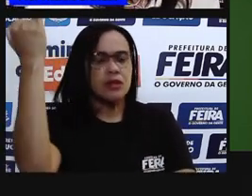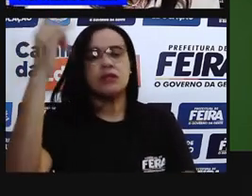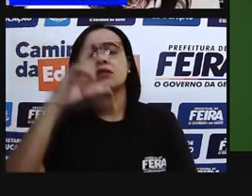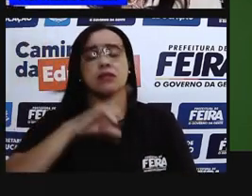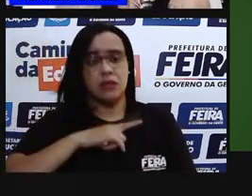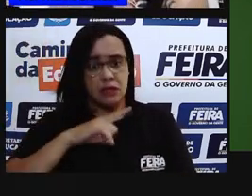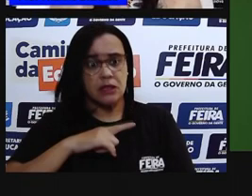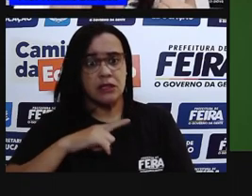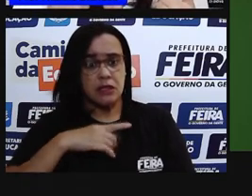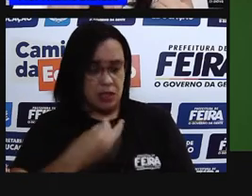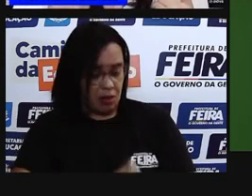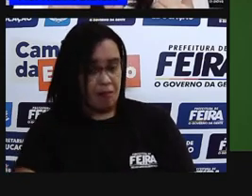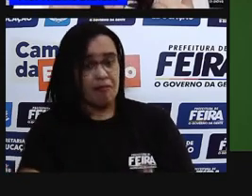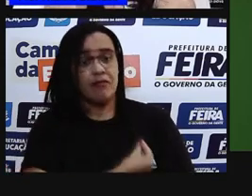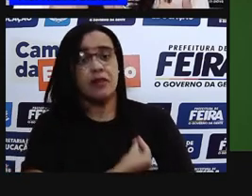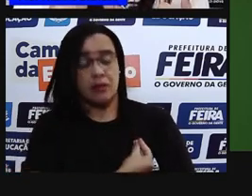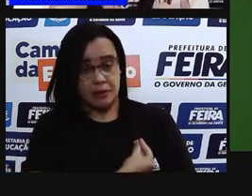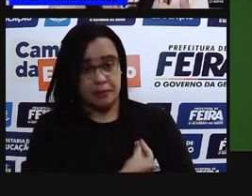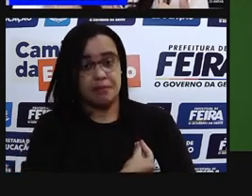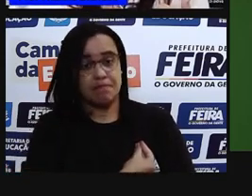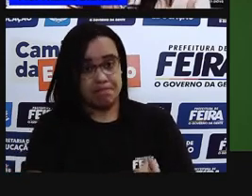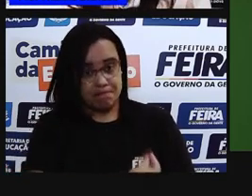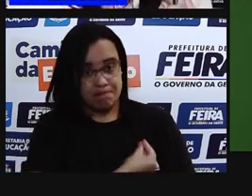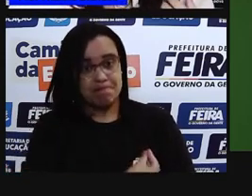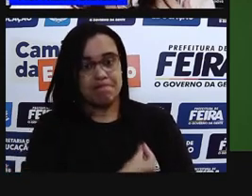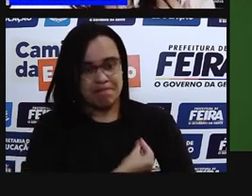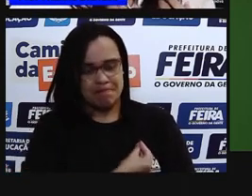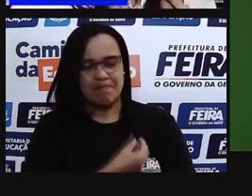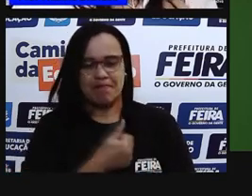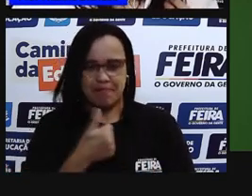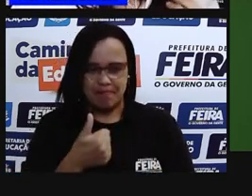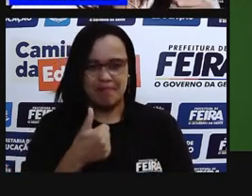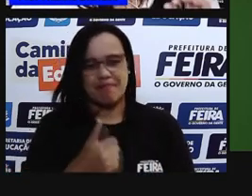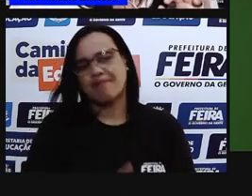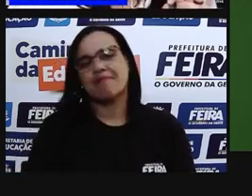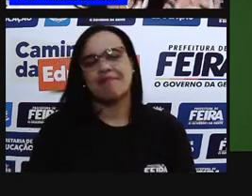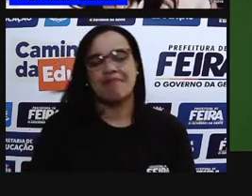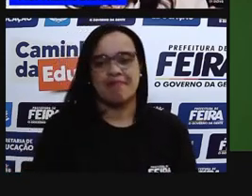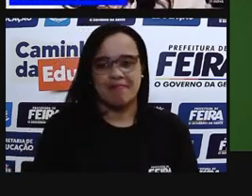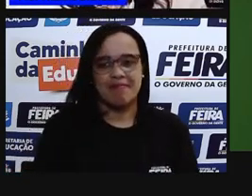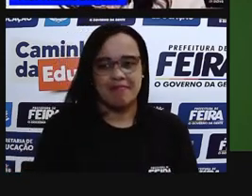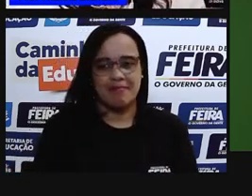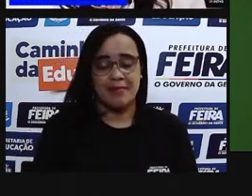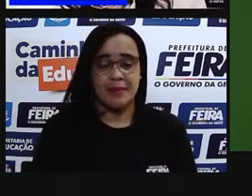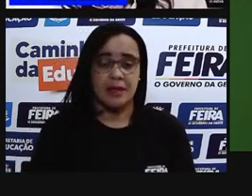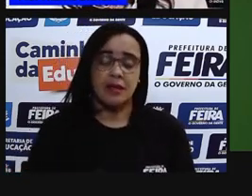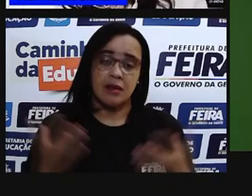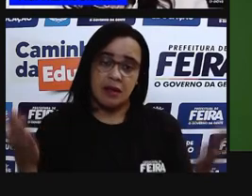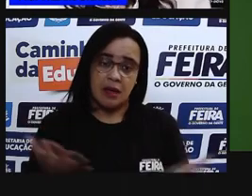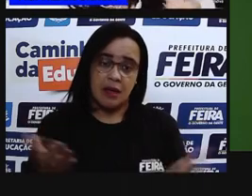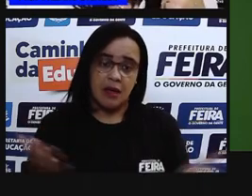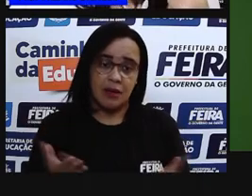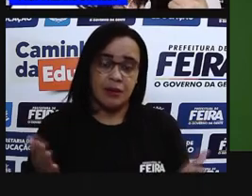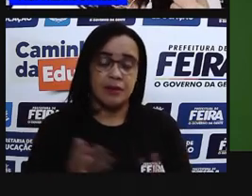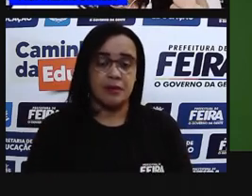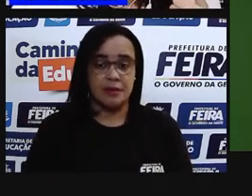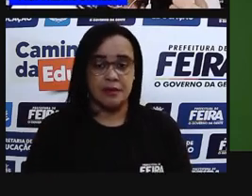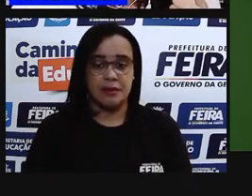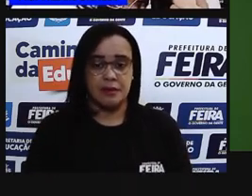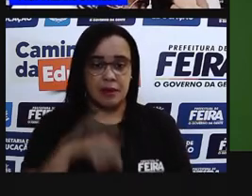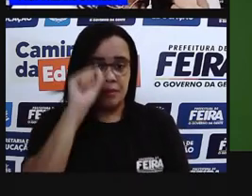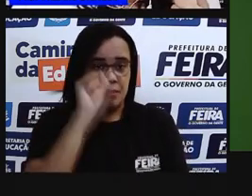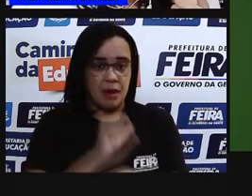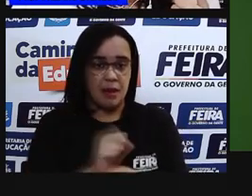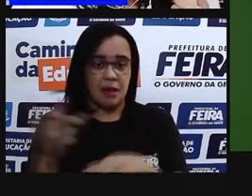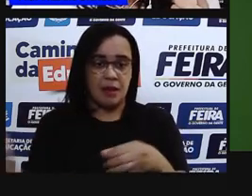aconteça. Tranquilo? Ok até aqui? Então, a vai parar esse compartilhamento e aí a gente